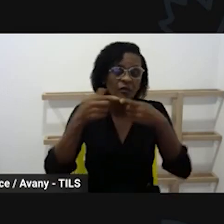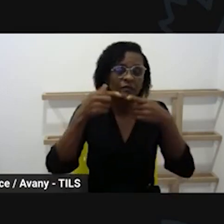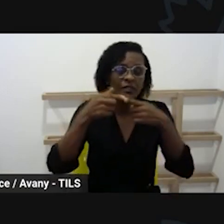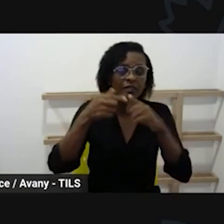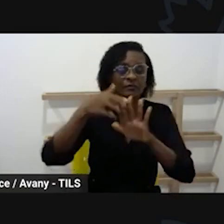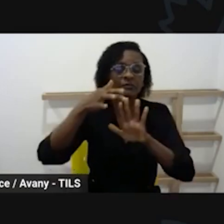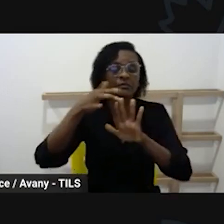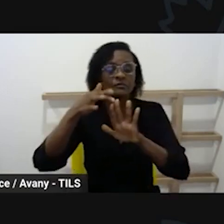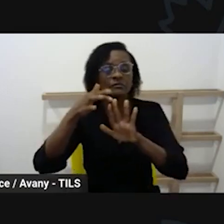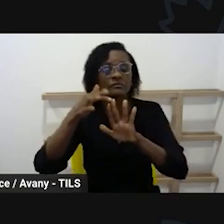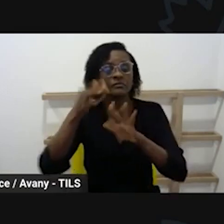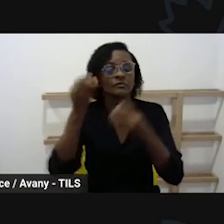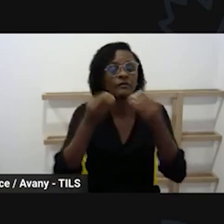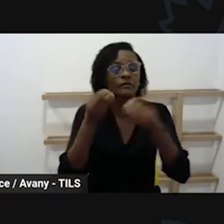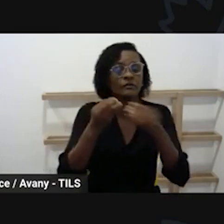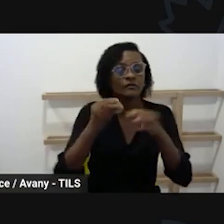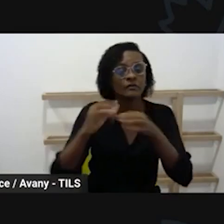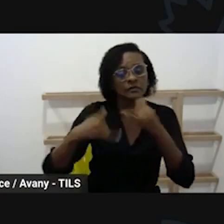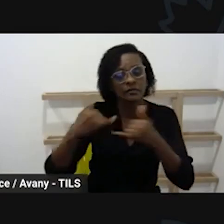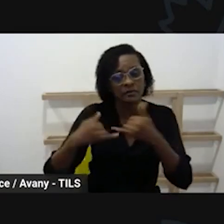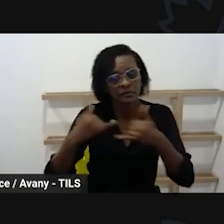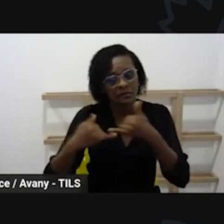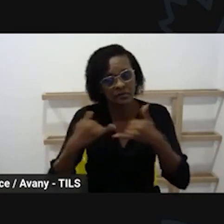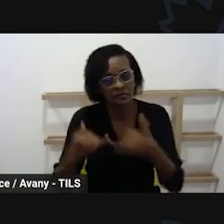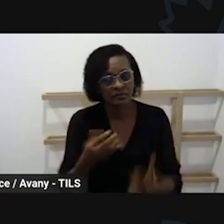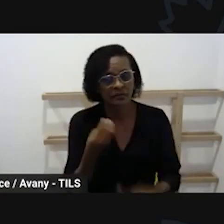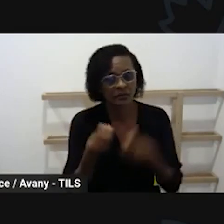curriculares que é a interação e a brincadeira tá bom